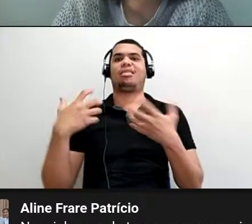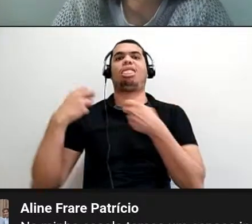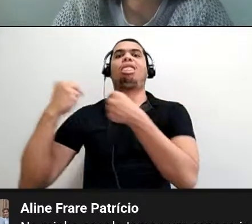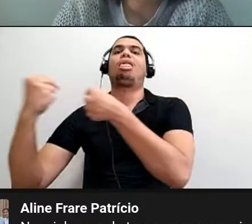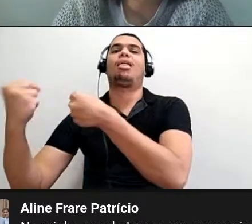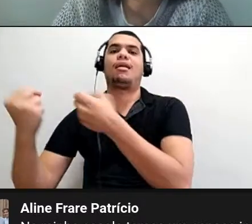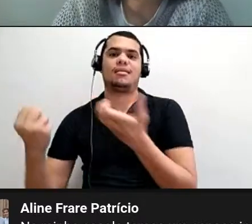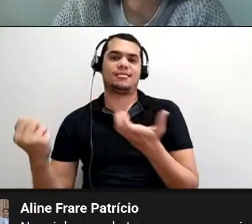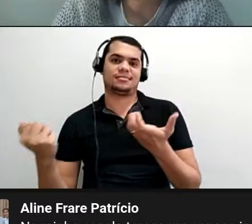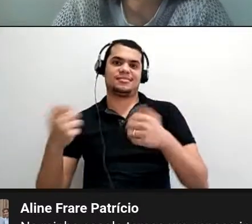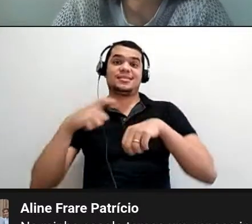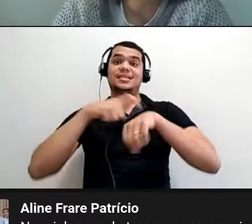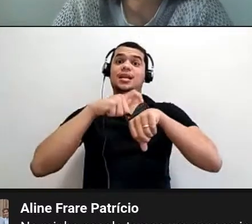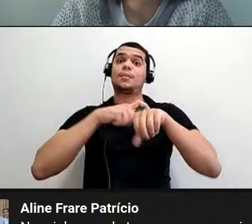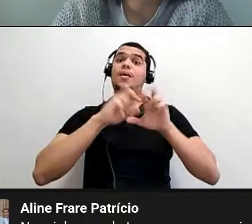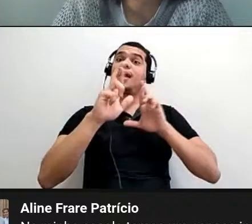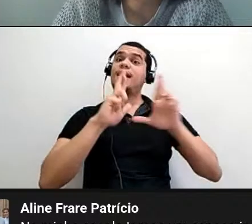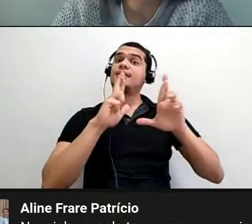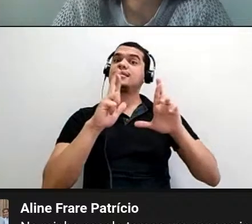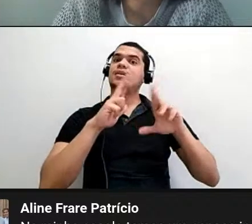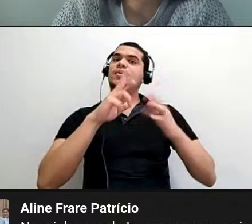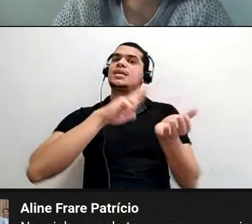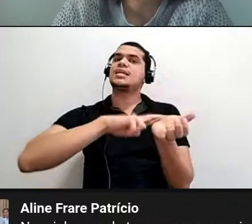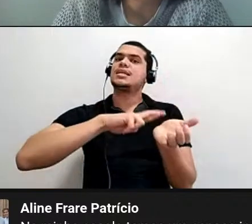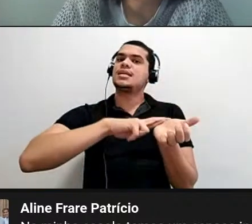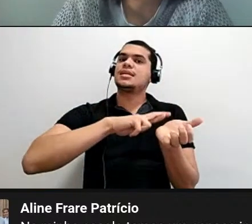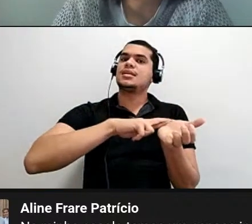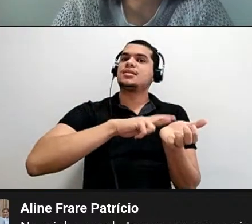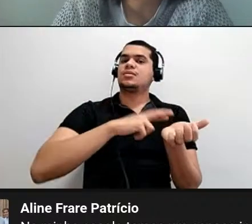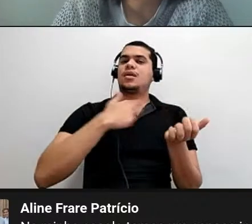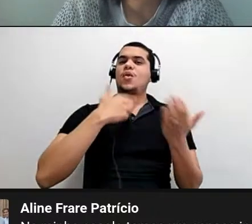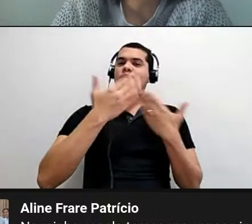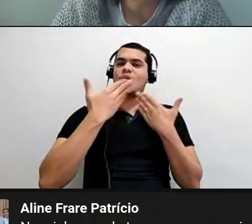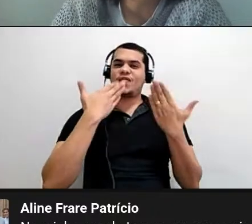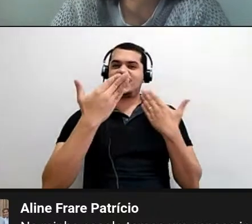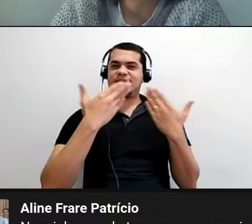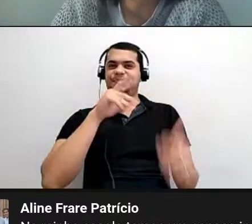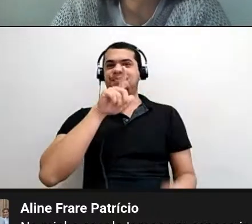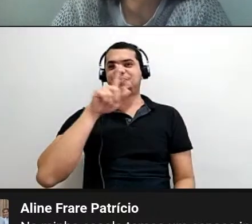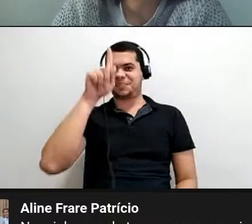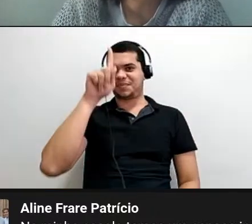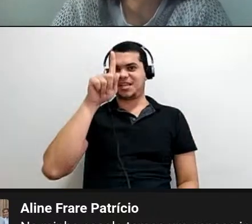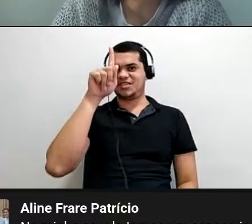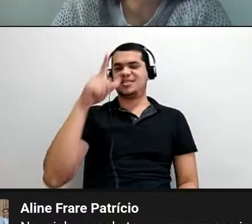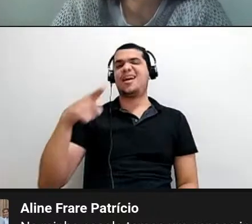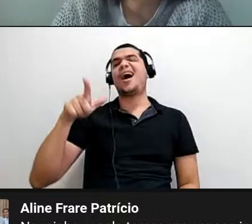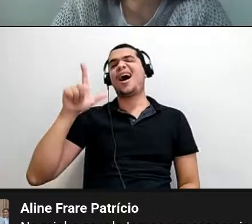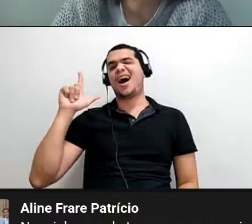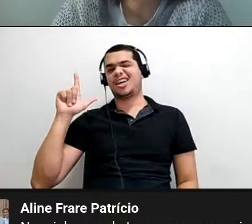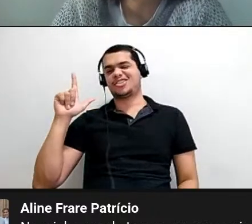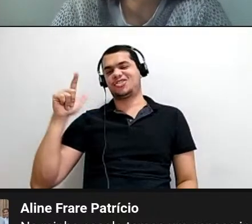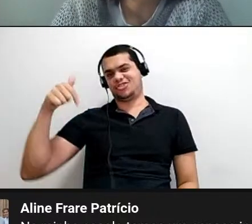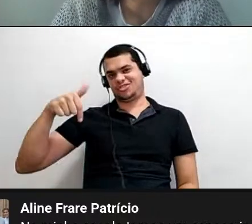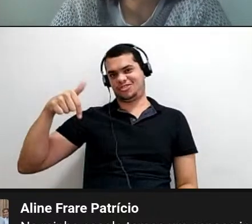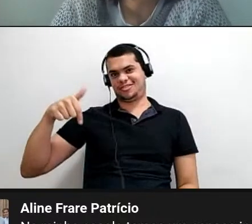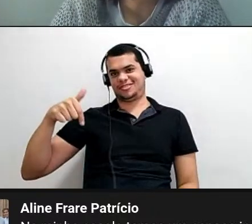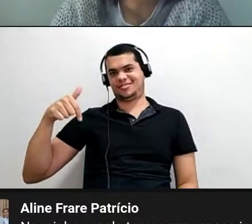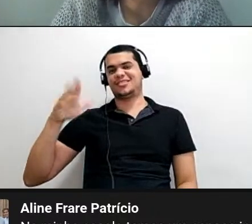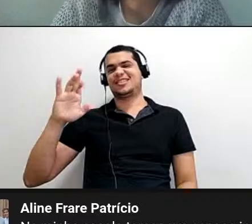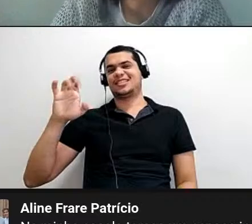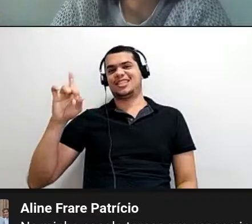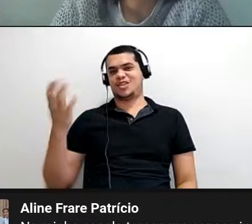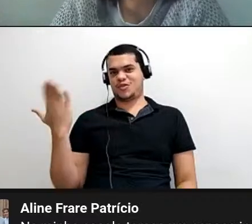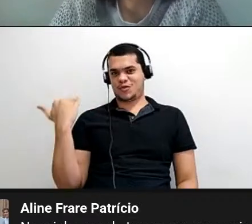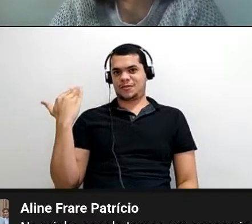É um tempo de relação, é um ritmo. Eu estava conversando com a Letícia hoje mais cedo antes da nossa conversa aqui, desse nosso papo.